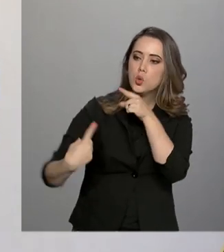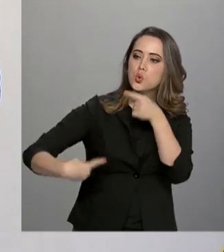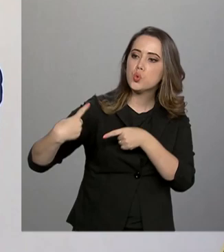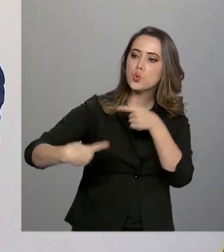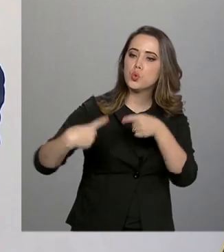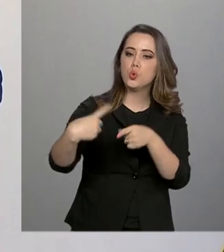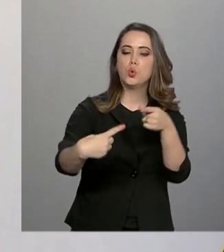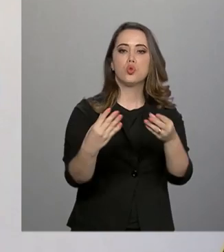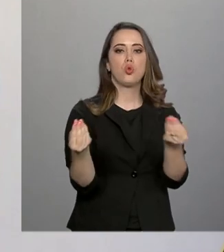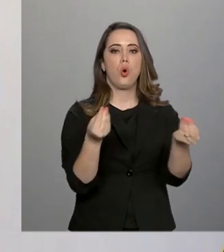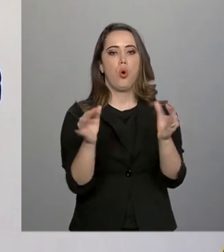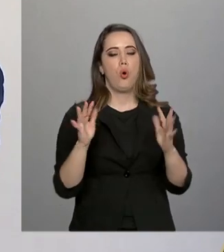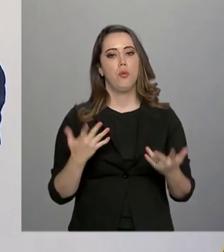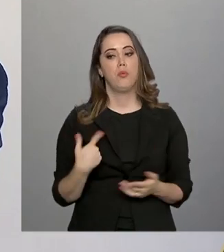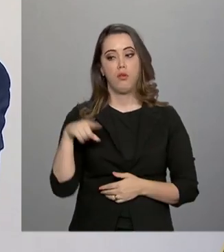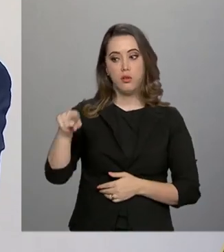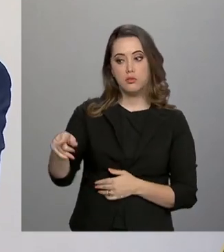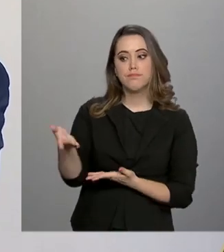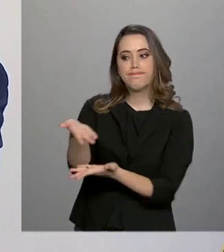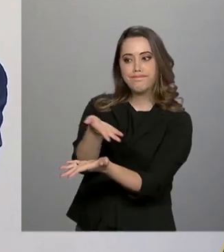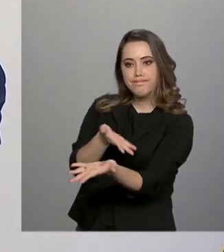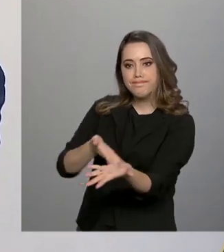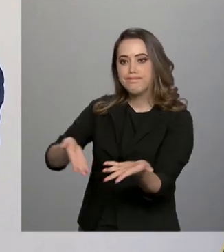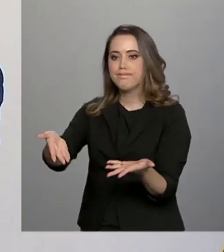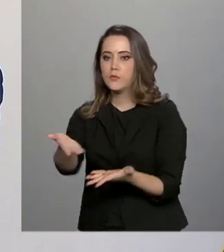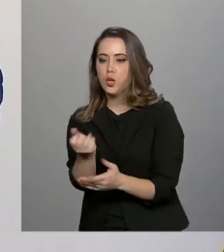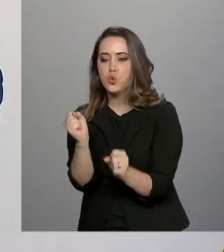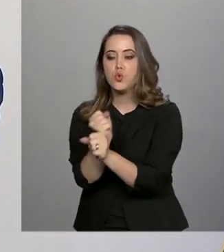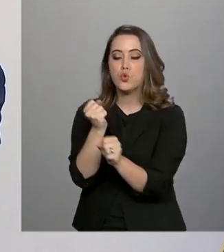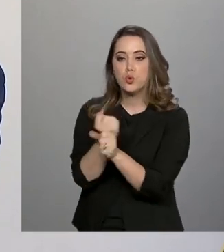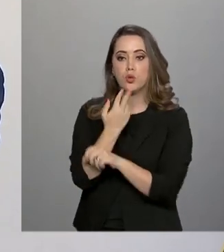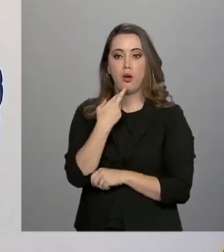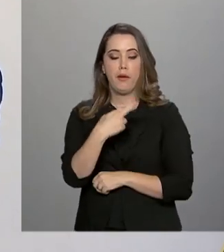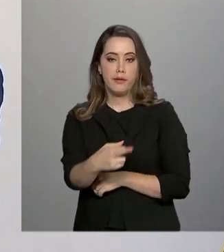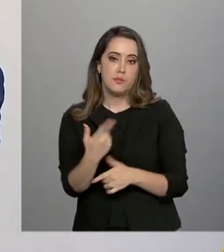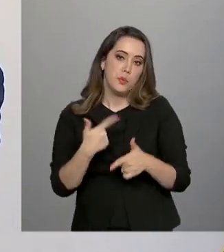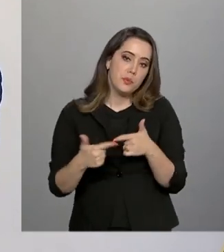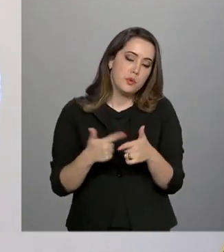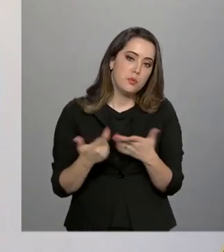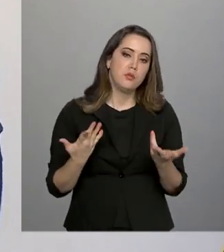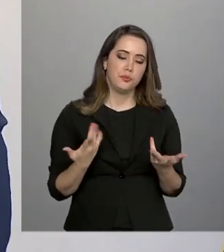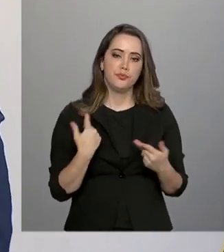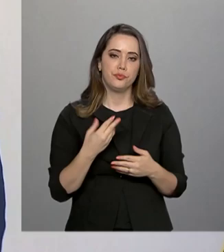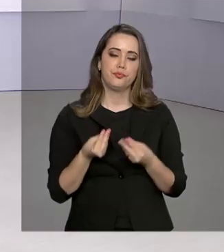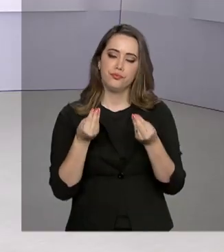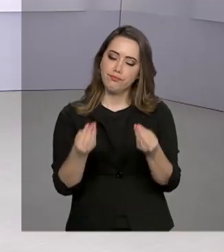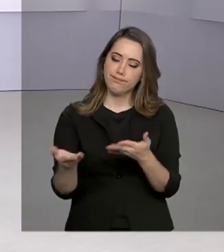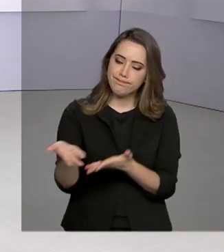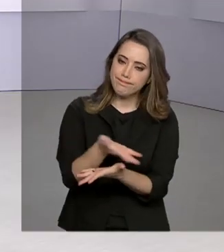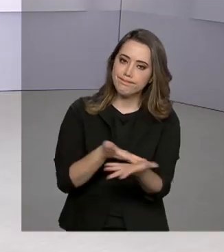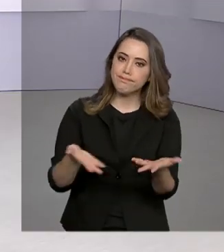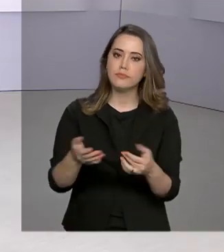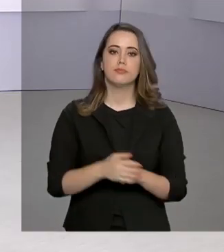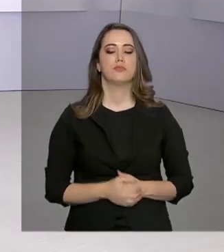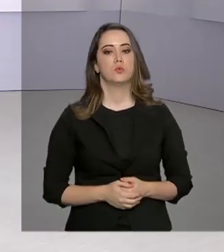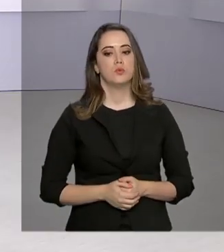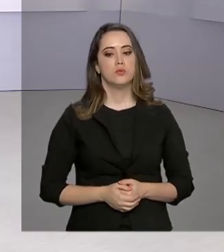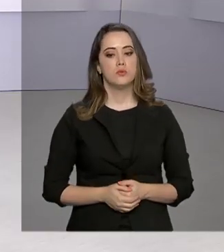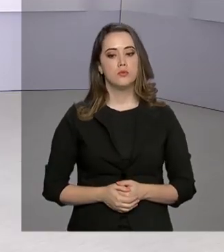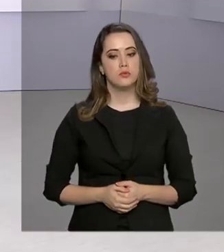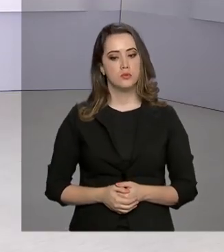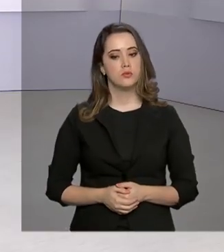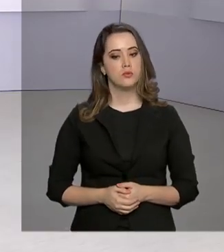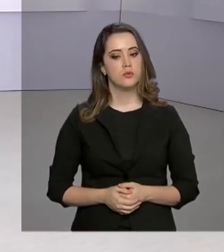as saídas no fórum, é ouvido. A gente constrói as soluções para os problemas e vai tentando dar corpo. O